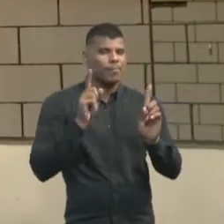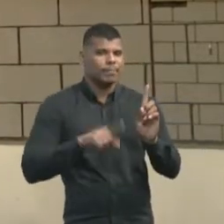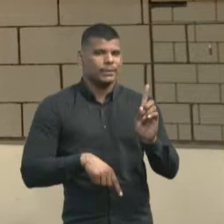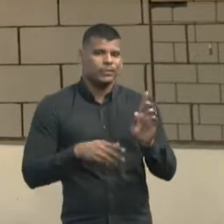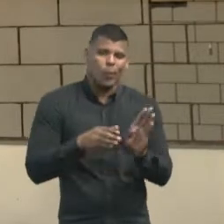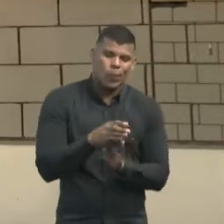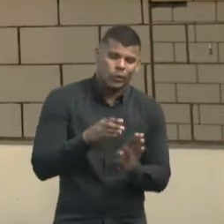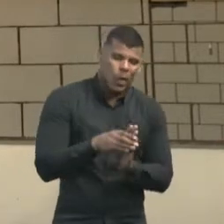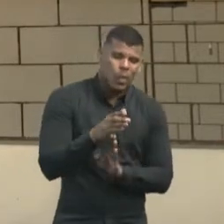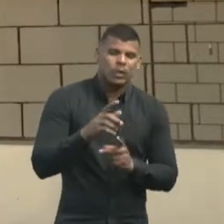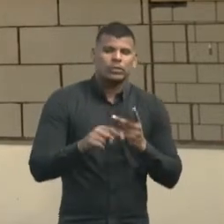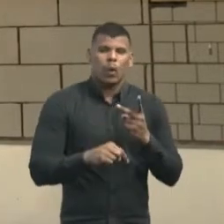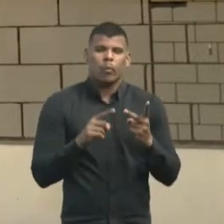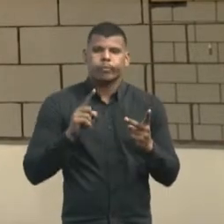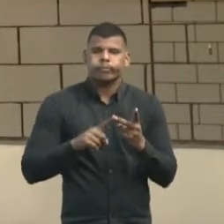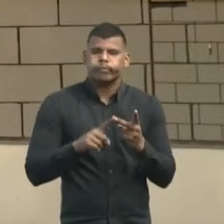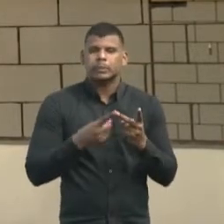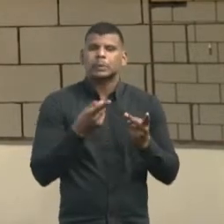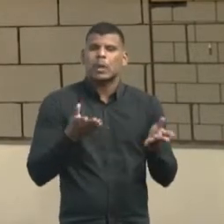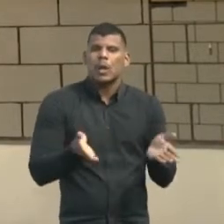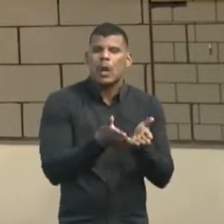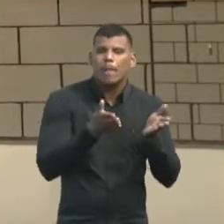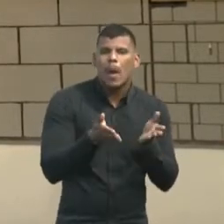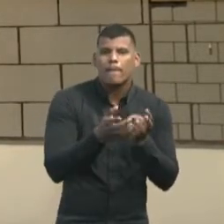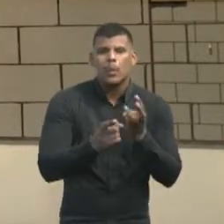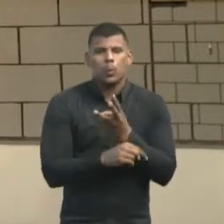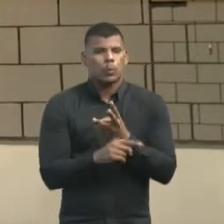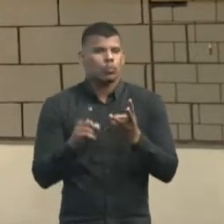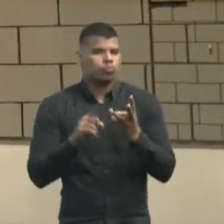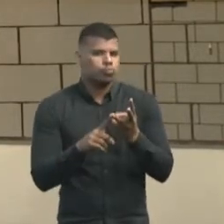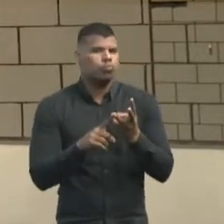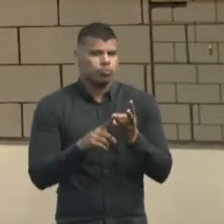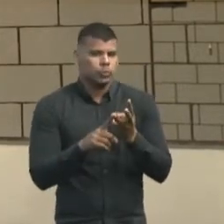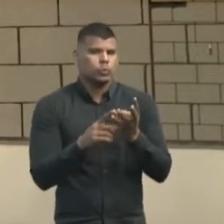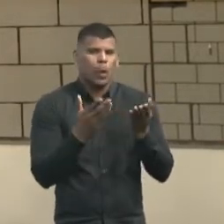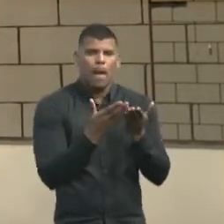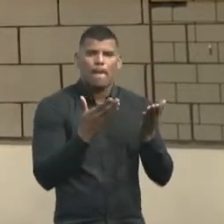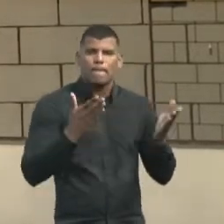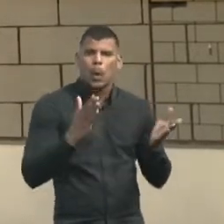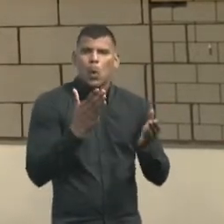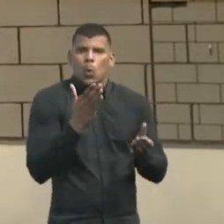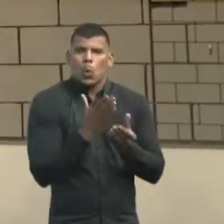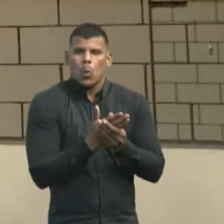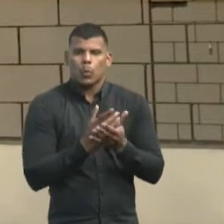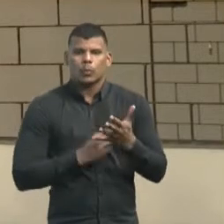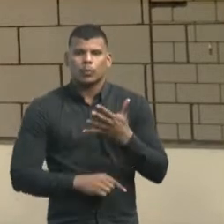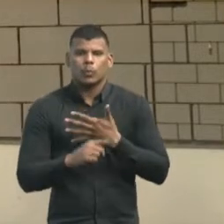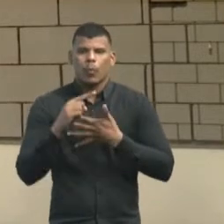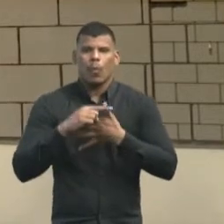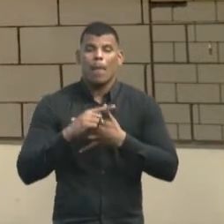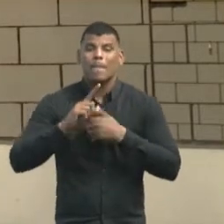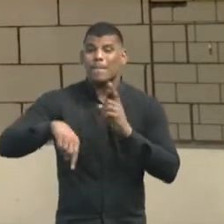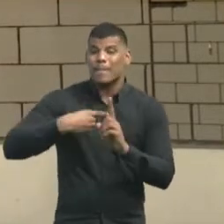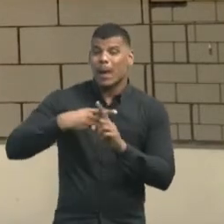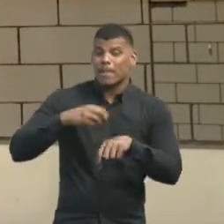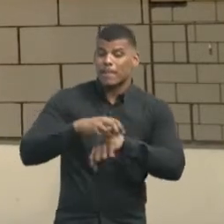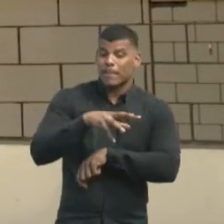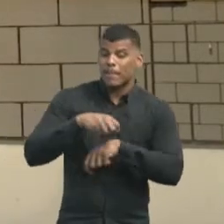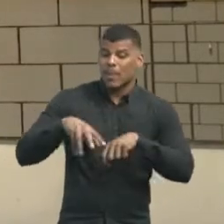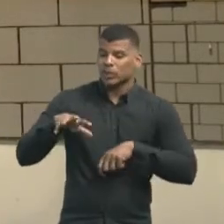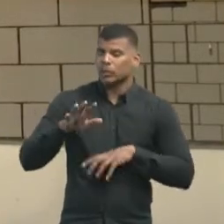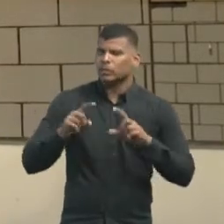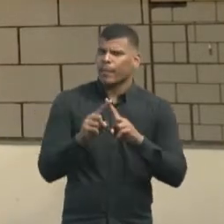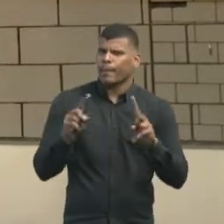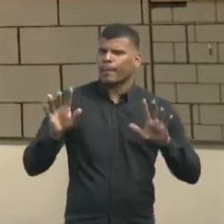encaminhamentos, abertura de procedimentos e sessões de mediação. O programa conta ainda com outros 10